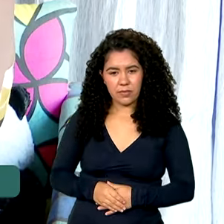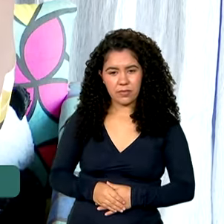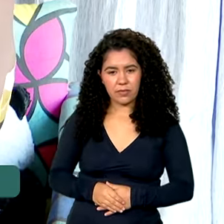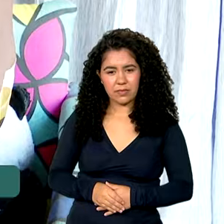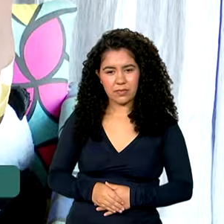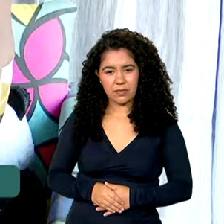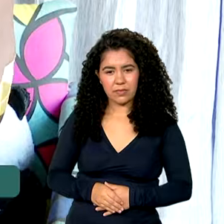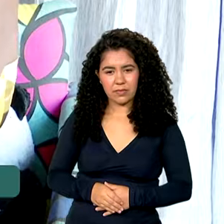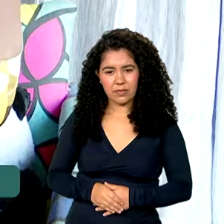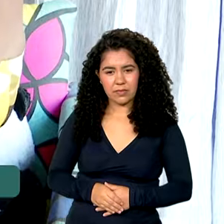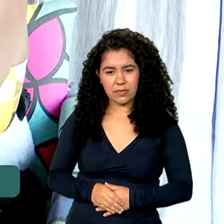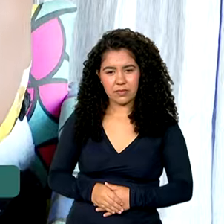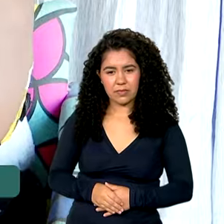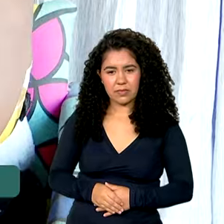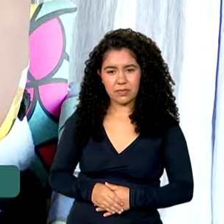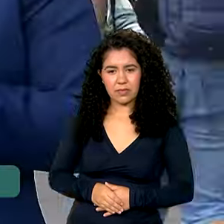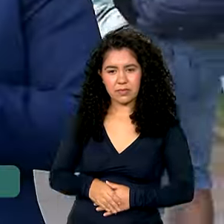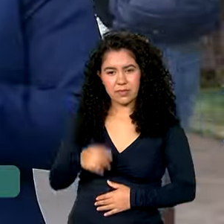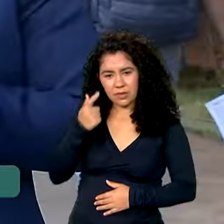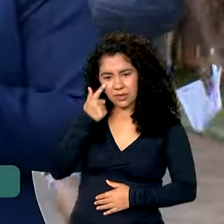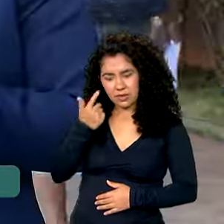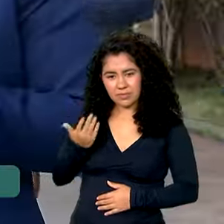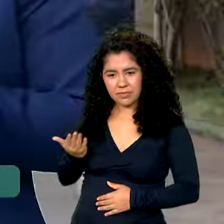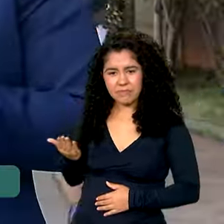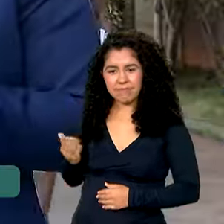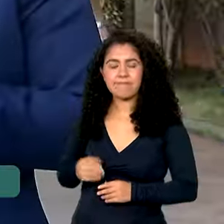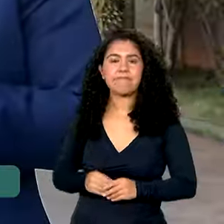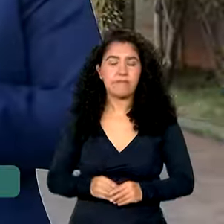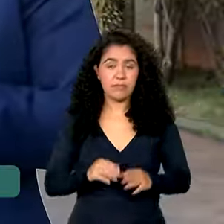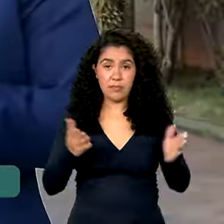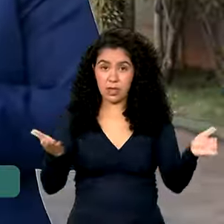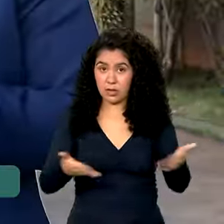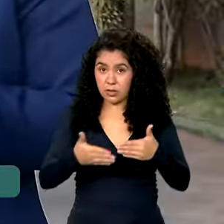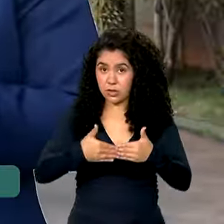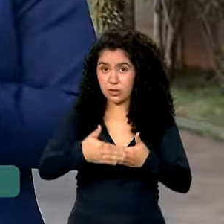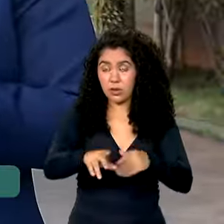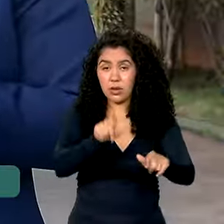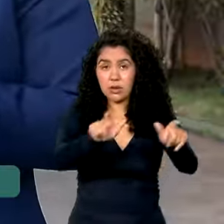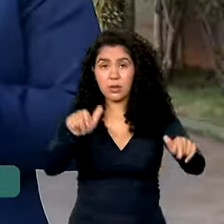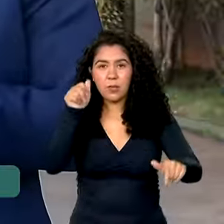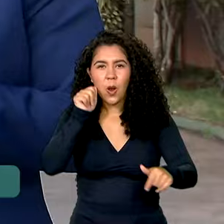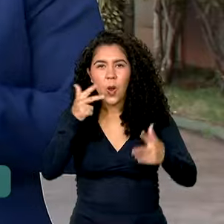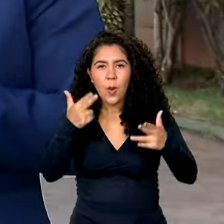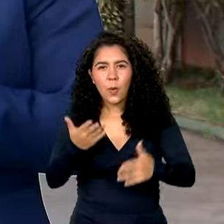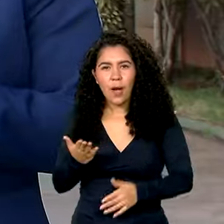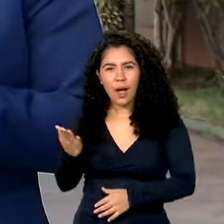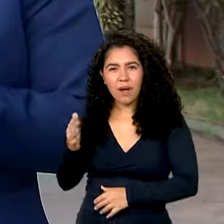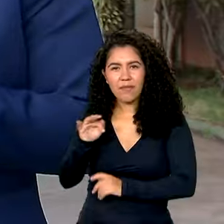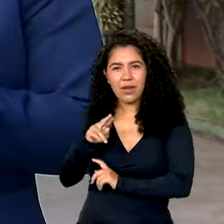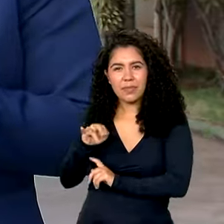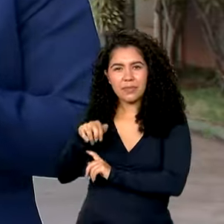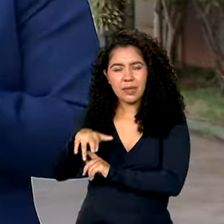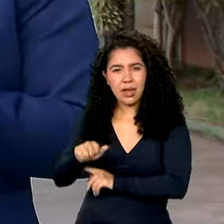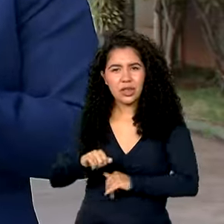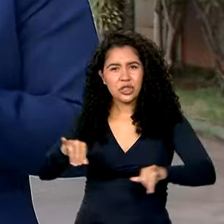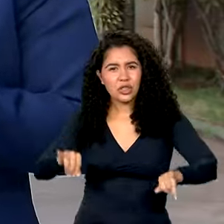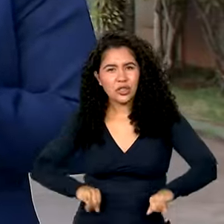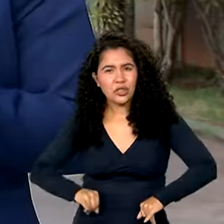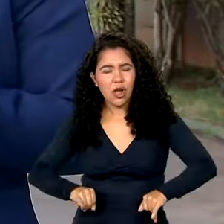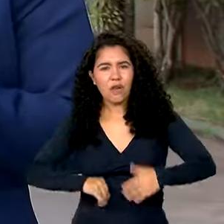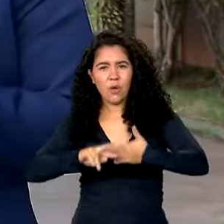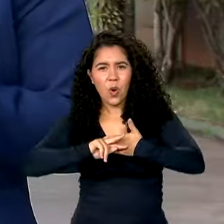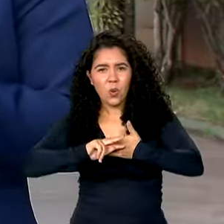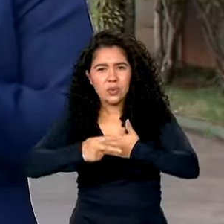Aqui e aqui. A partir de agora, mulheres como a Fabiana, que sofrem com as sequelas de lesões